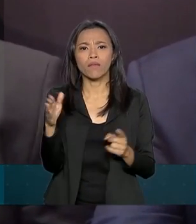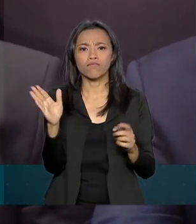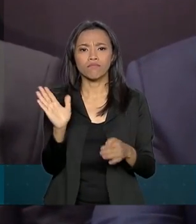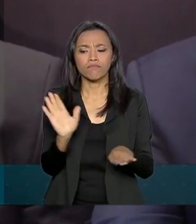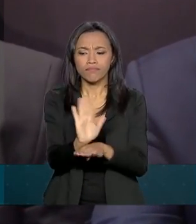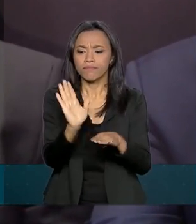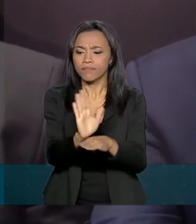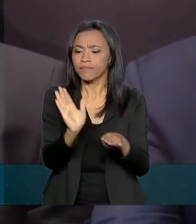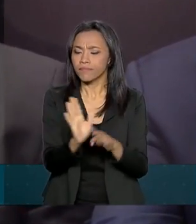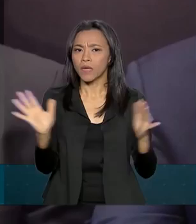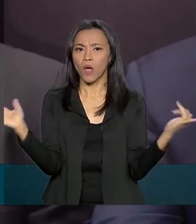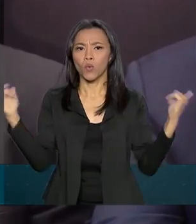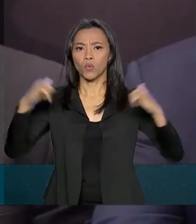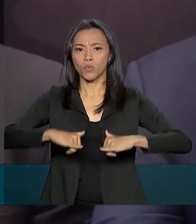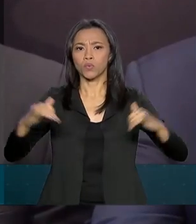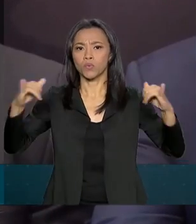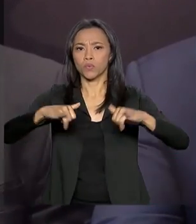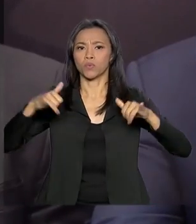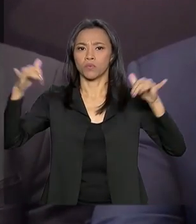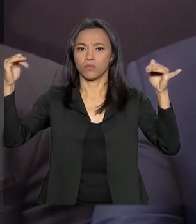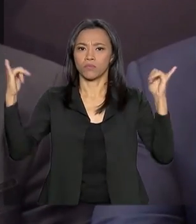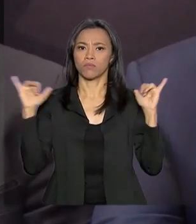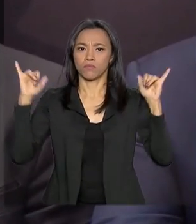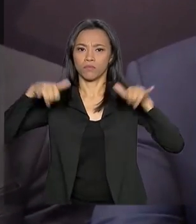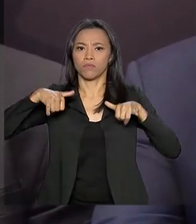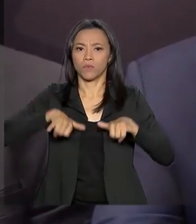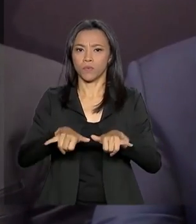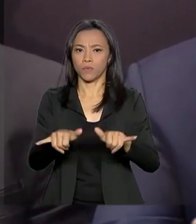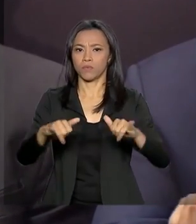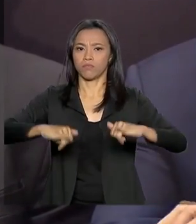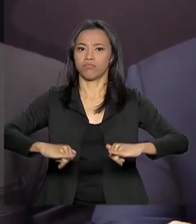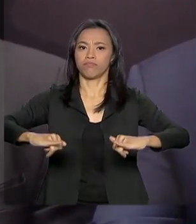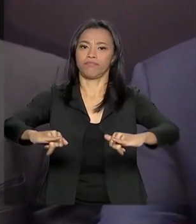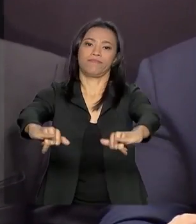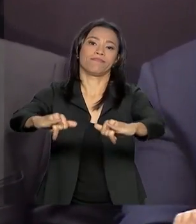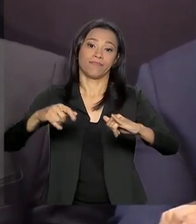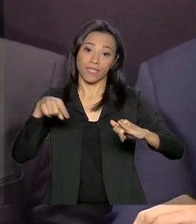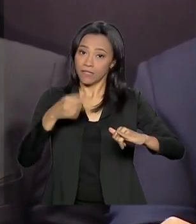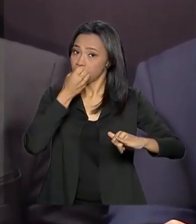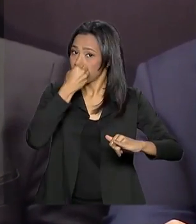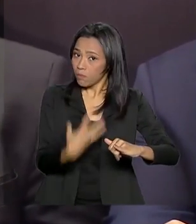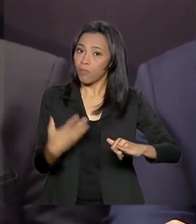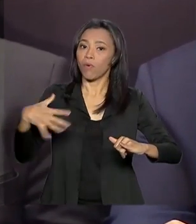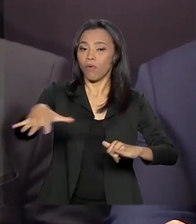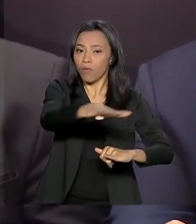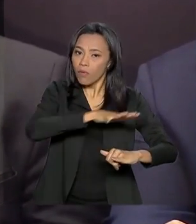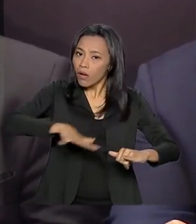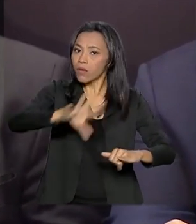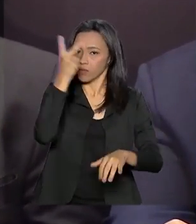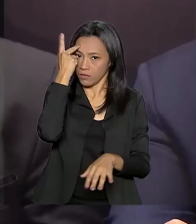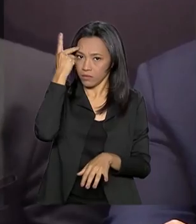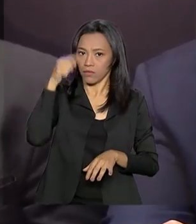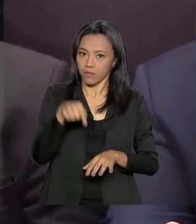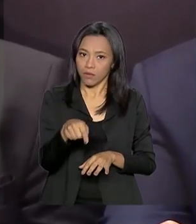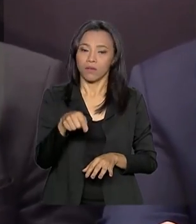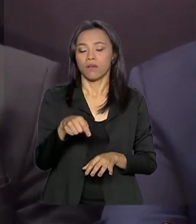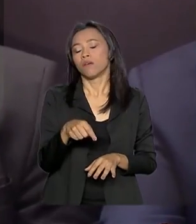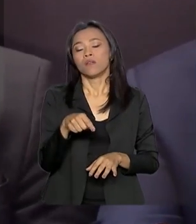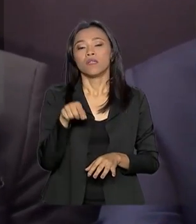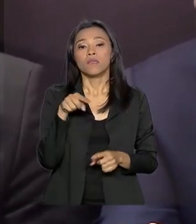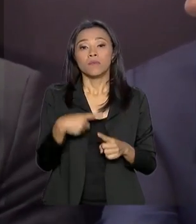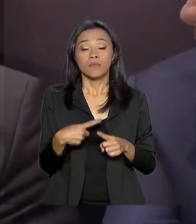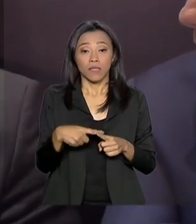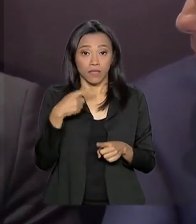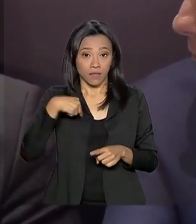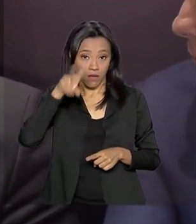isso valoriza o equipamento, melhora a experiência do próprio usuário e isso traz, então, um ganho para o nosso próprio equipamento, porque